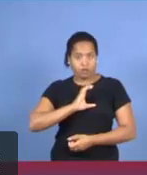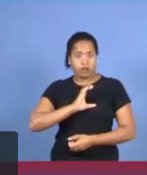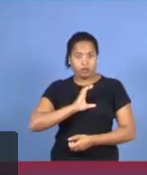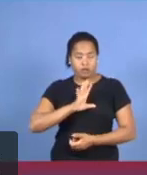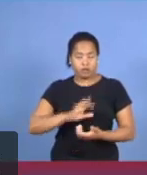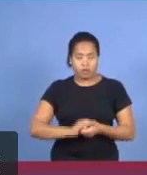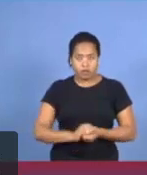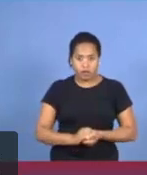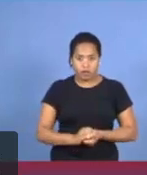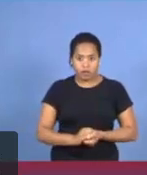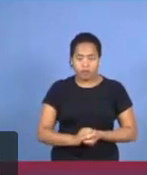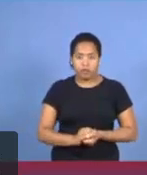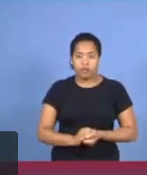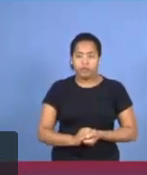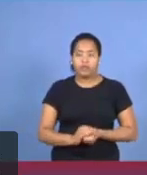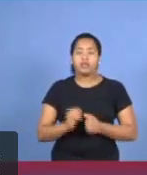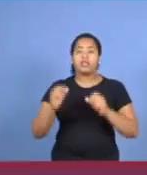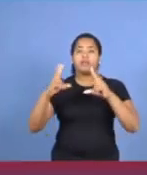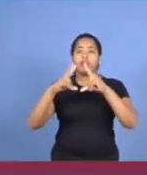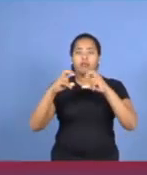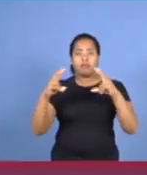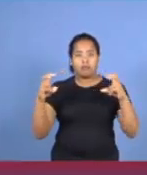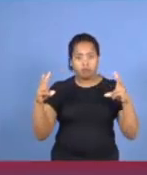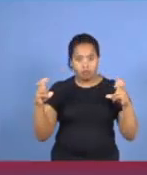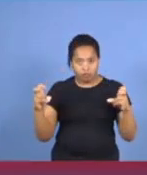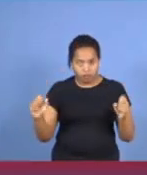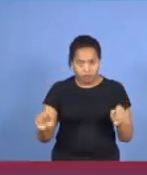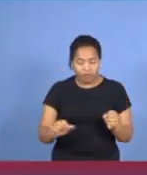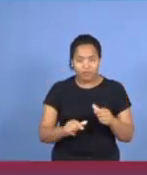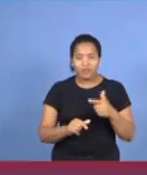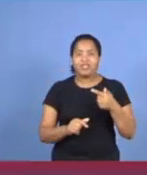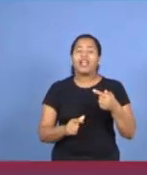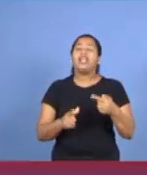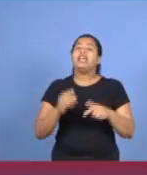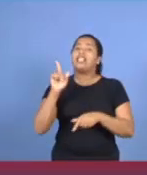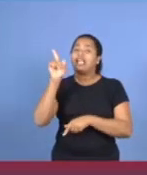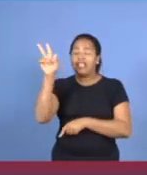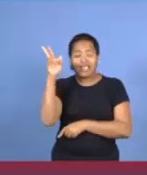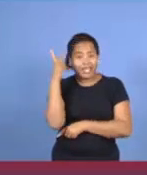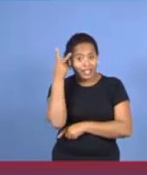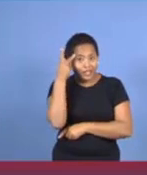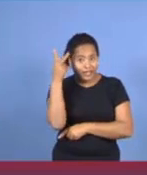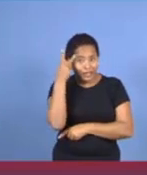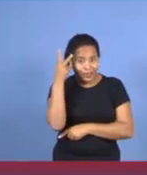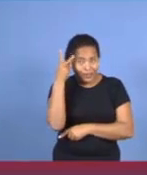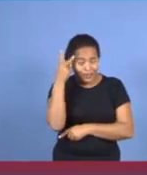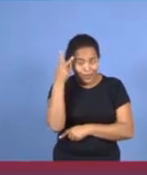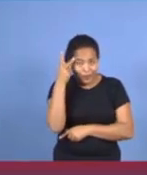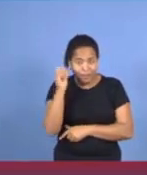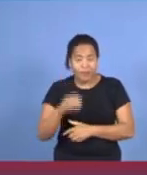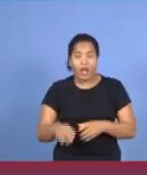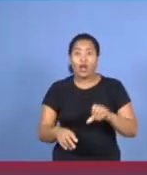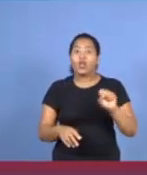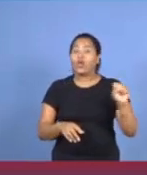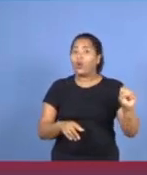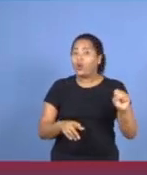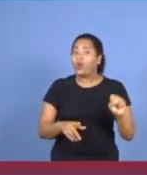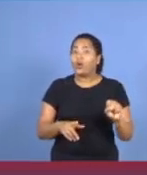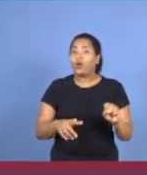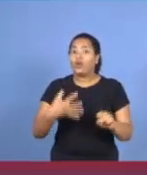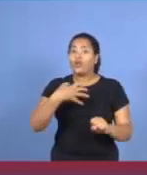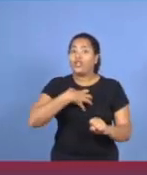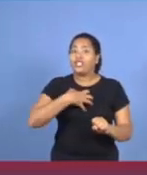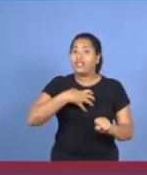Florianópolis, no estado de Santa Catarina, no Grajaú, no estado de São Paulo, em Salvador, na Bahia, no bairro